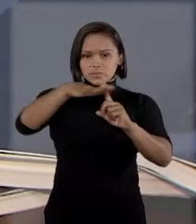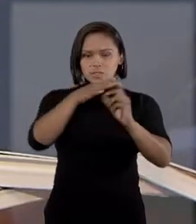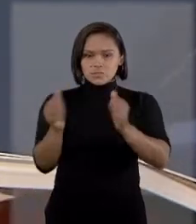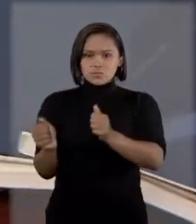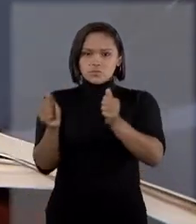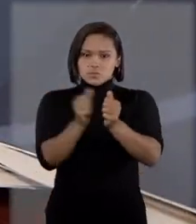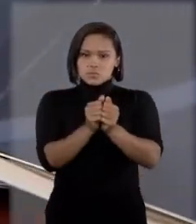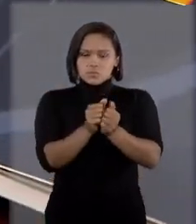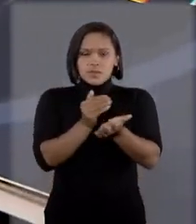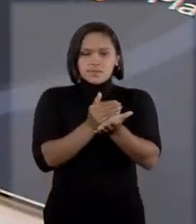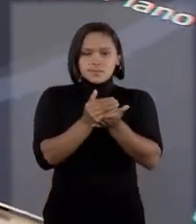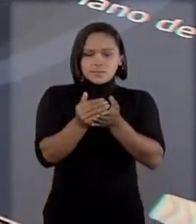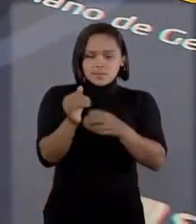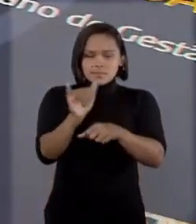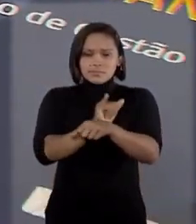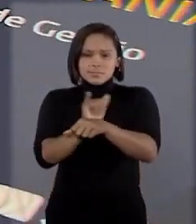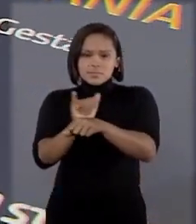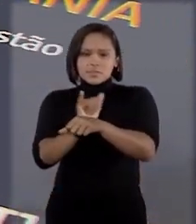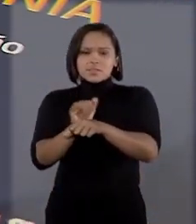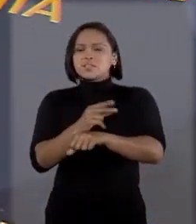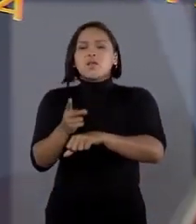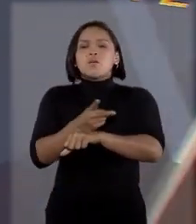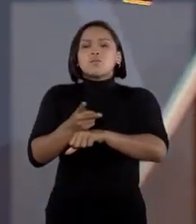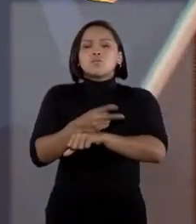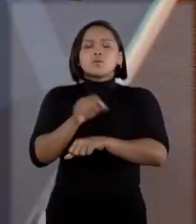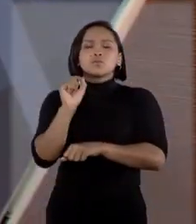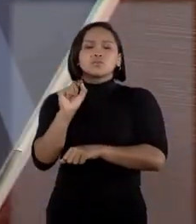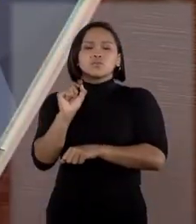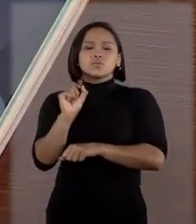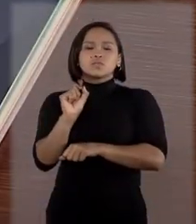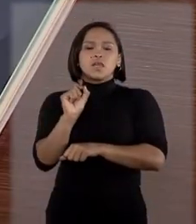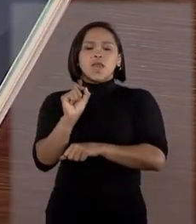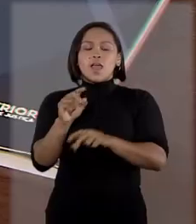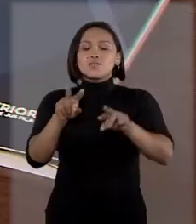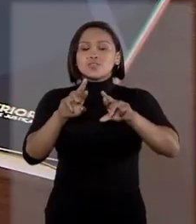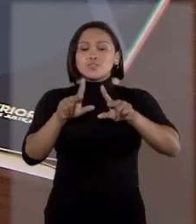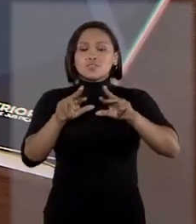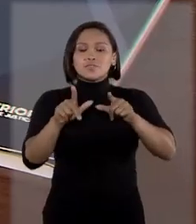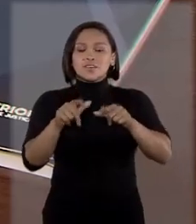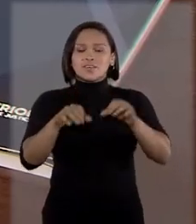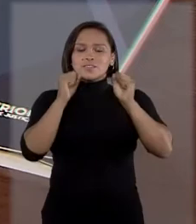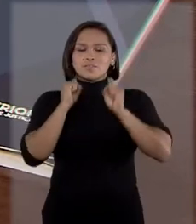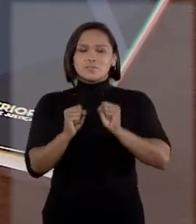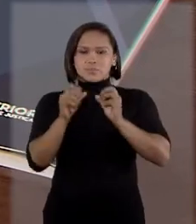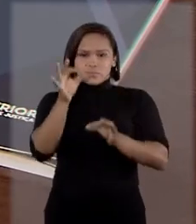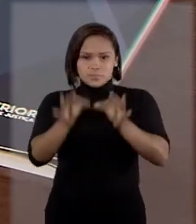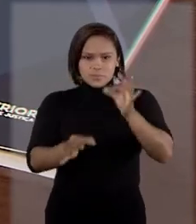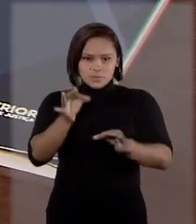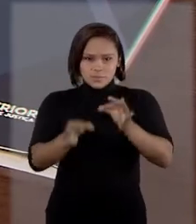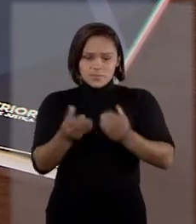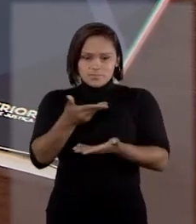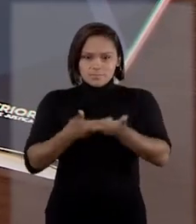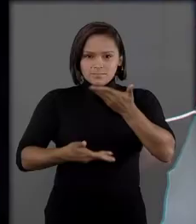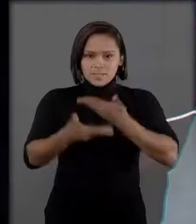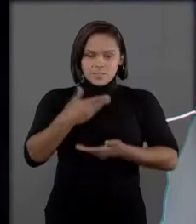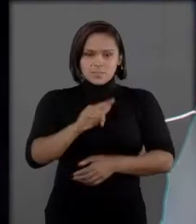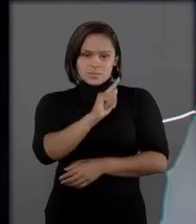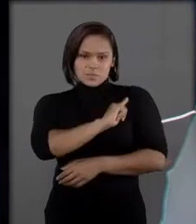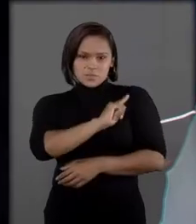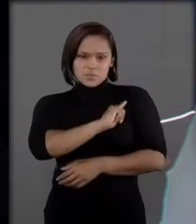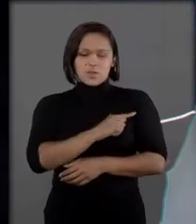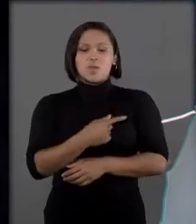As iniciativas estratégicas buscam fazer a diferença no Poder Judiciário com a implementação de uma gestão participativa.